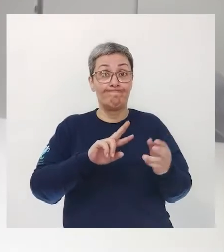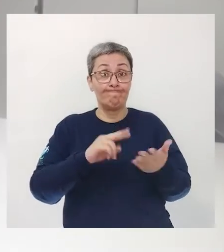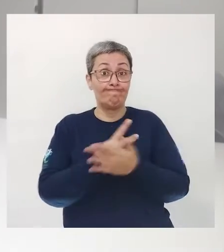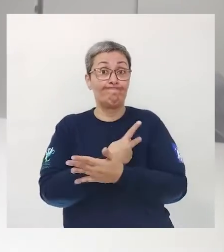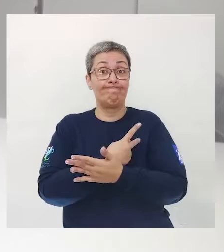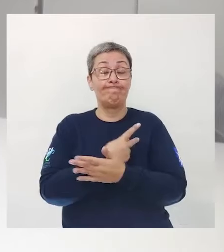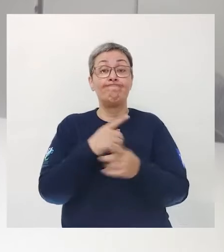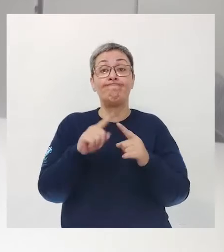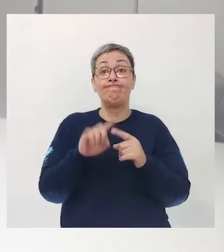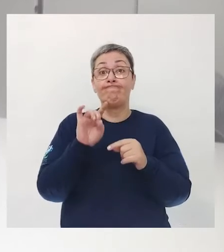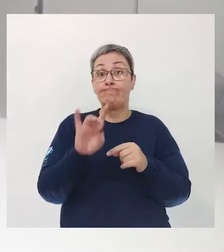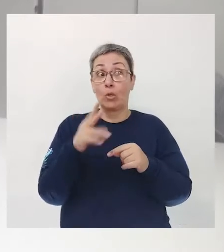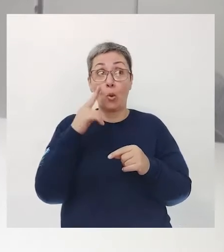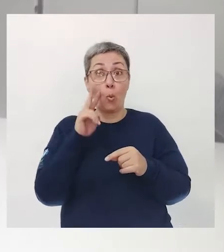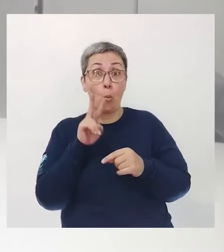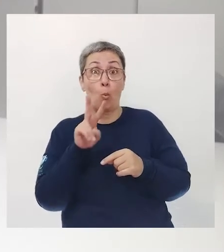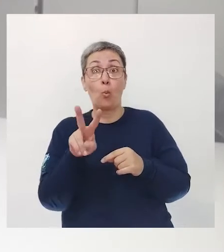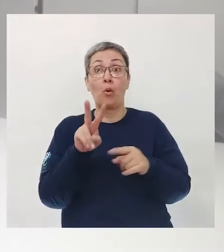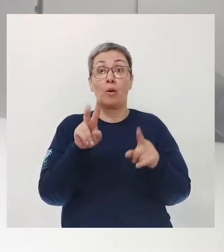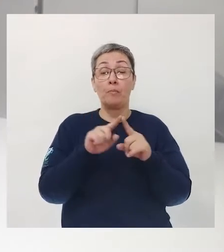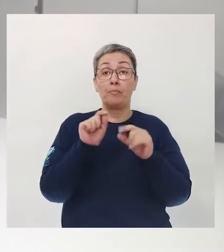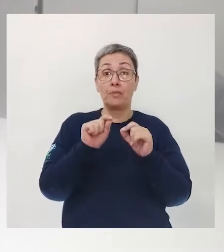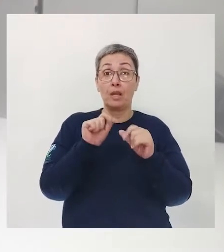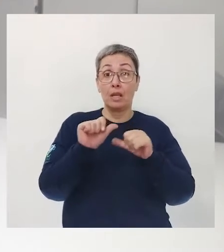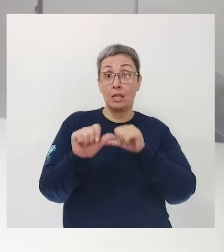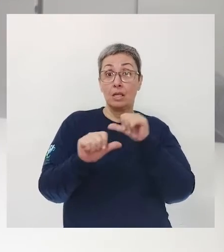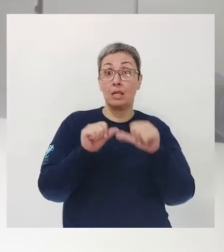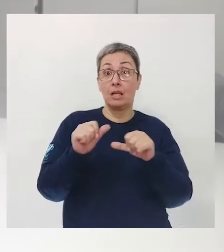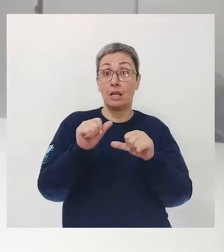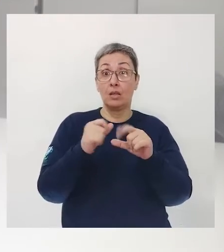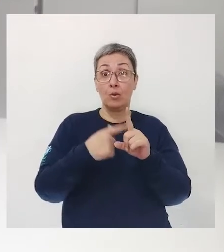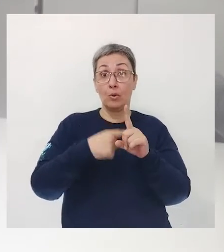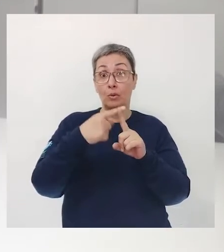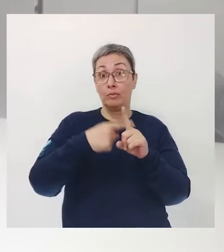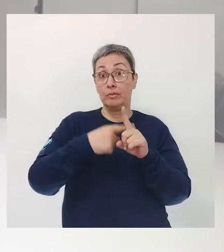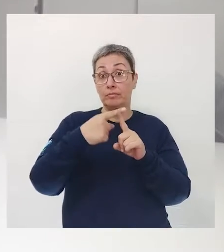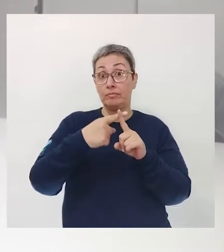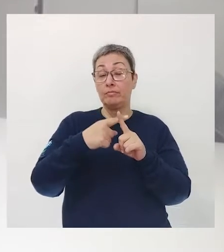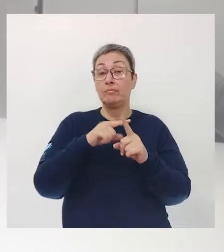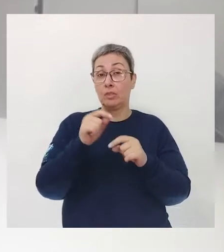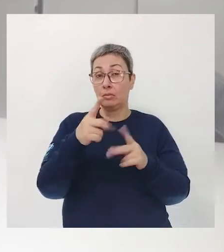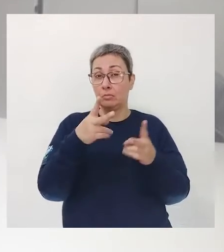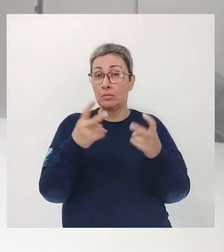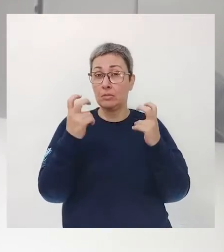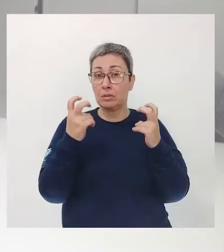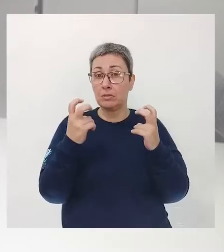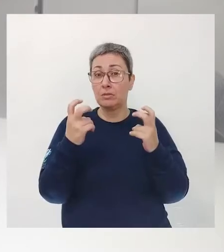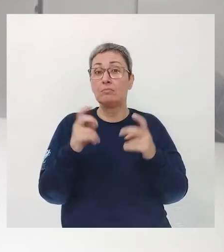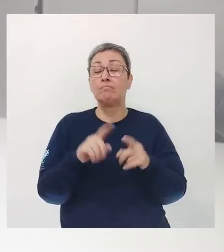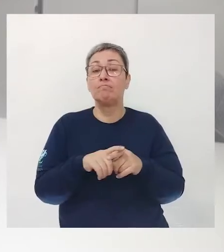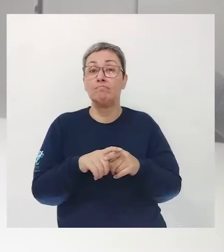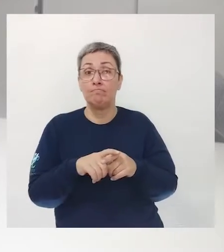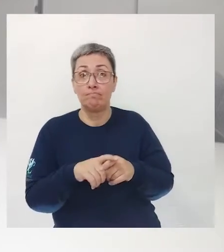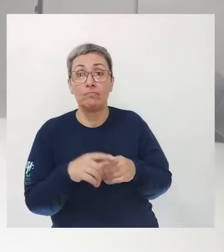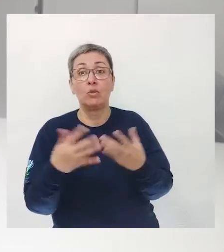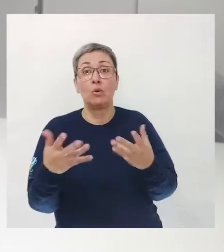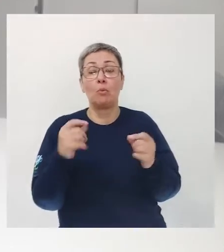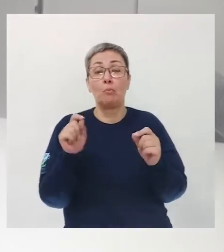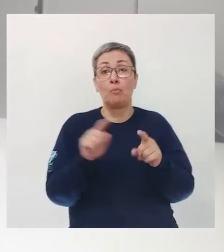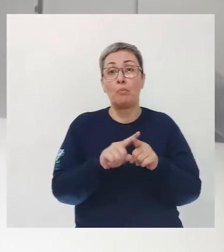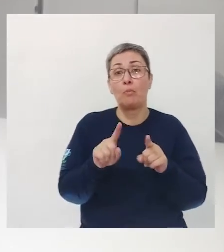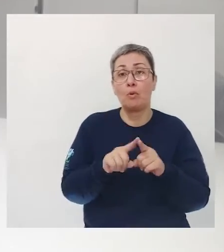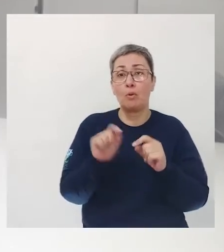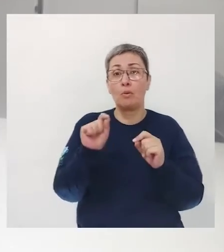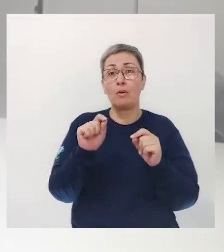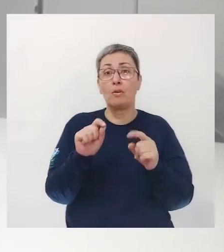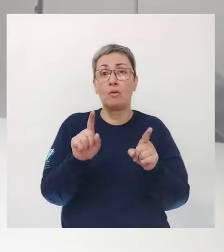Né? Apenas olhando As alterações de temperatura Já percebeu? Né? Como